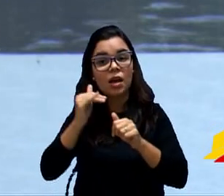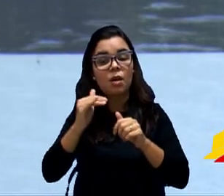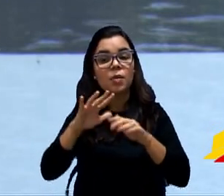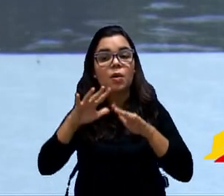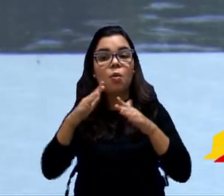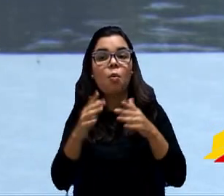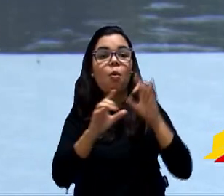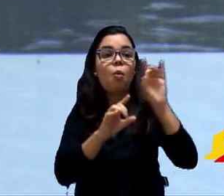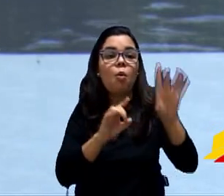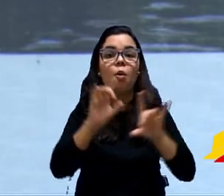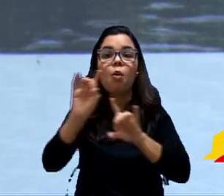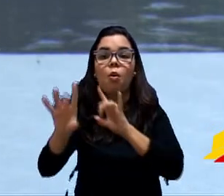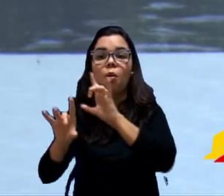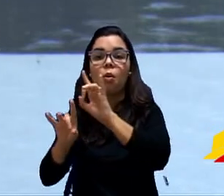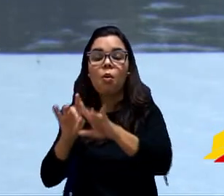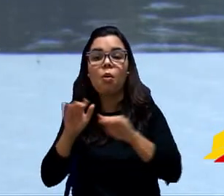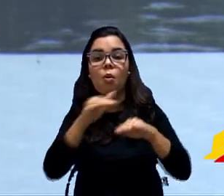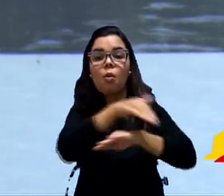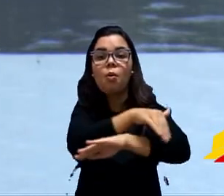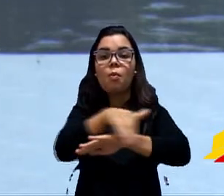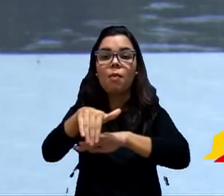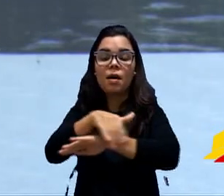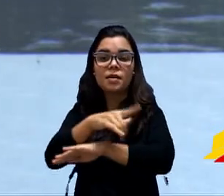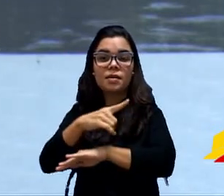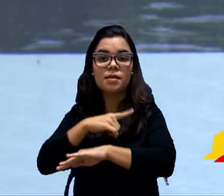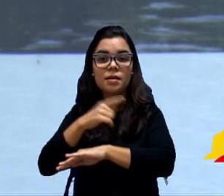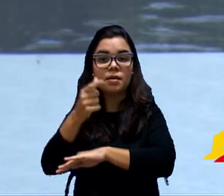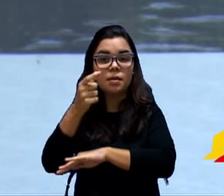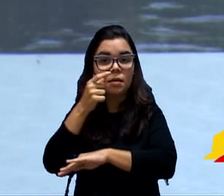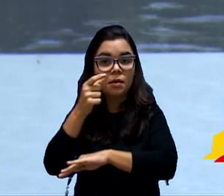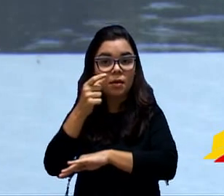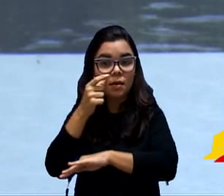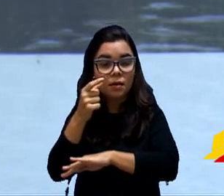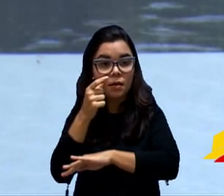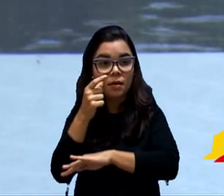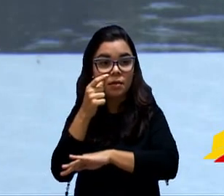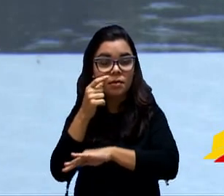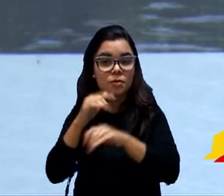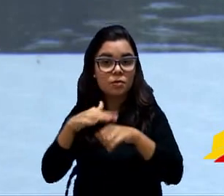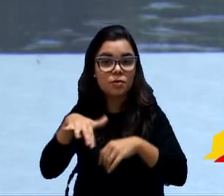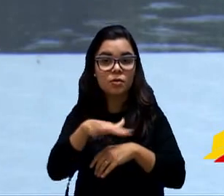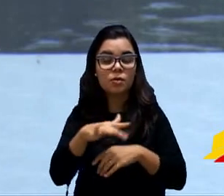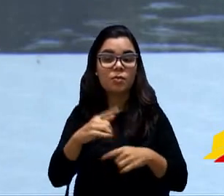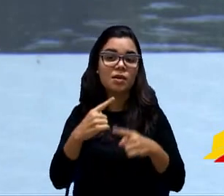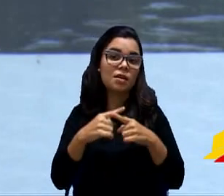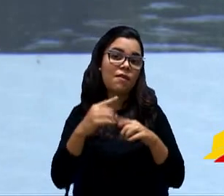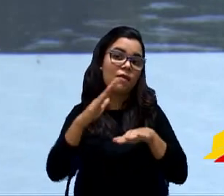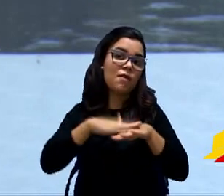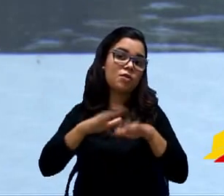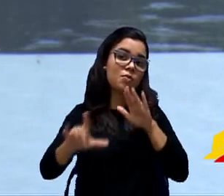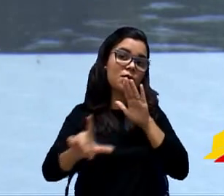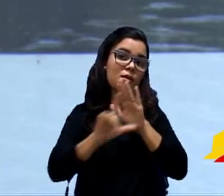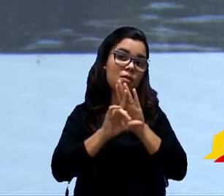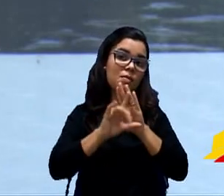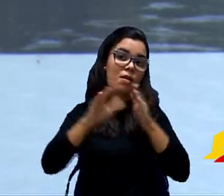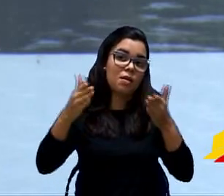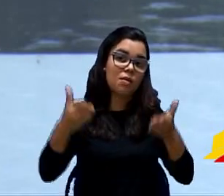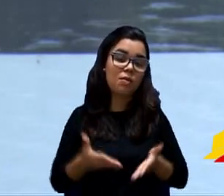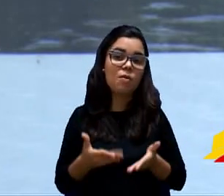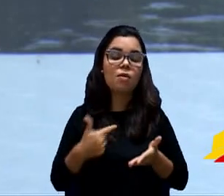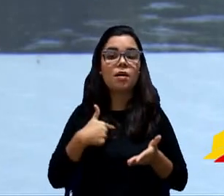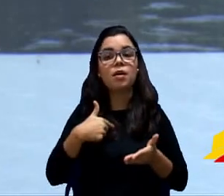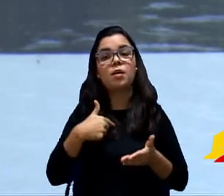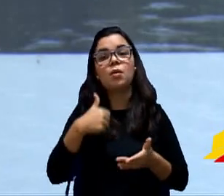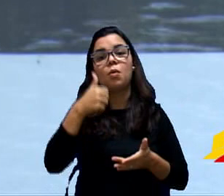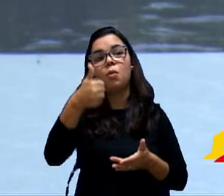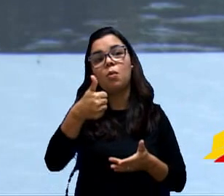os bairros que são áreas de interesse social. Não dá para nominar aqui, até porque você faz uma lei para agora, daqui a dois, três meses,